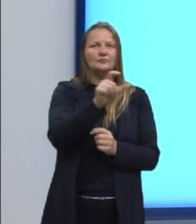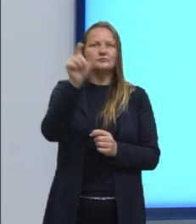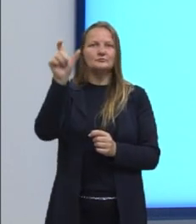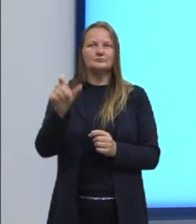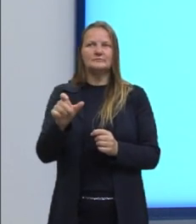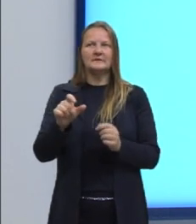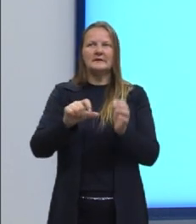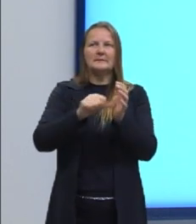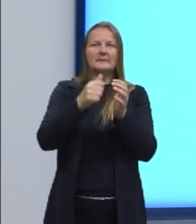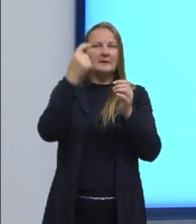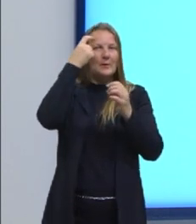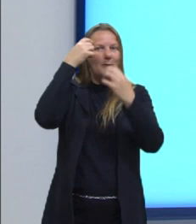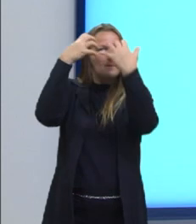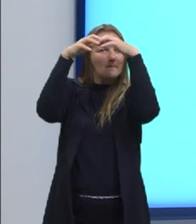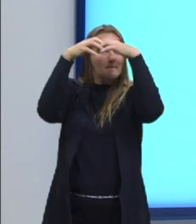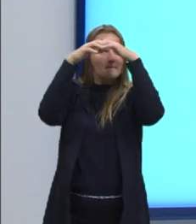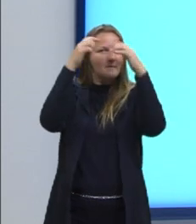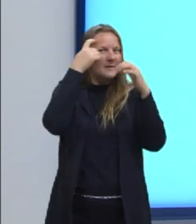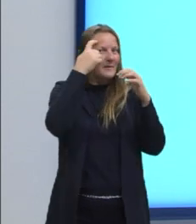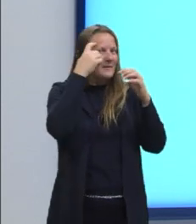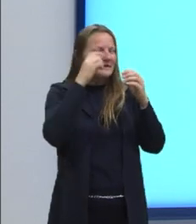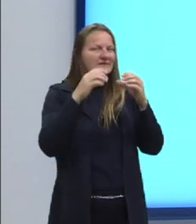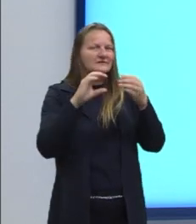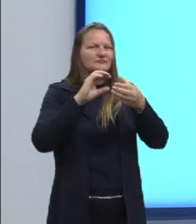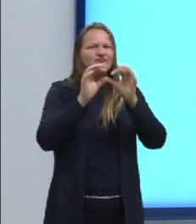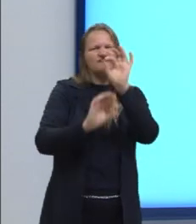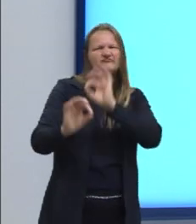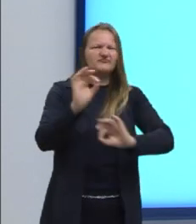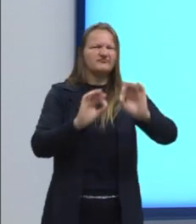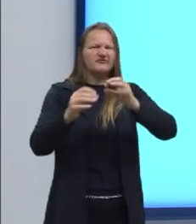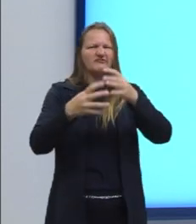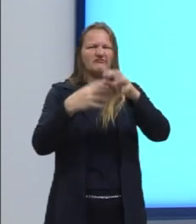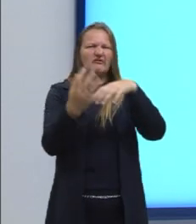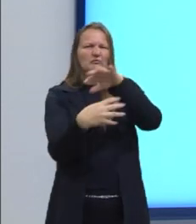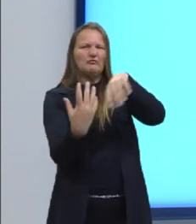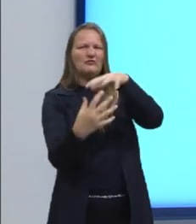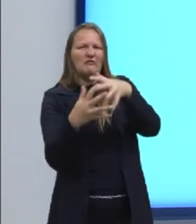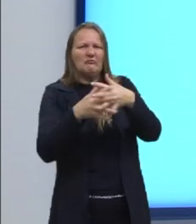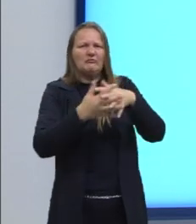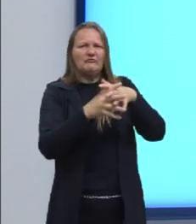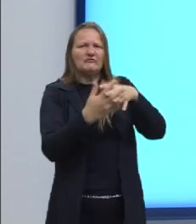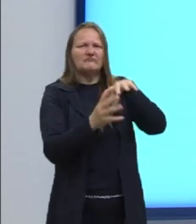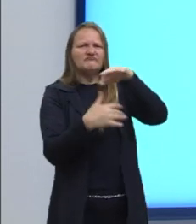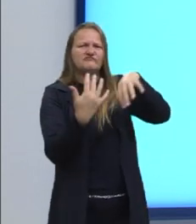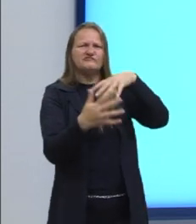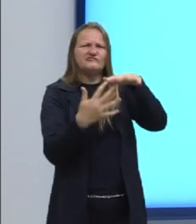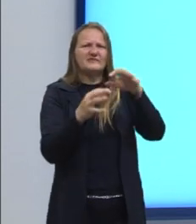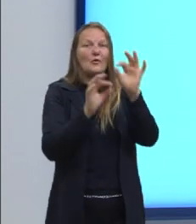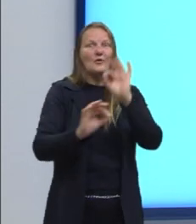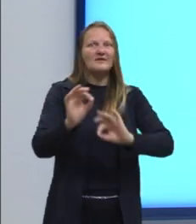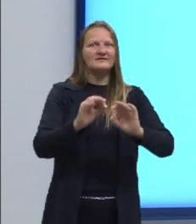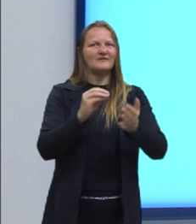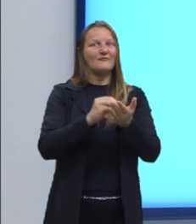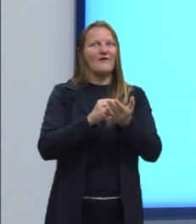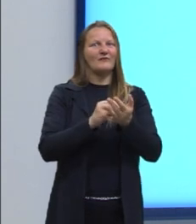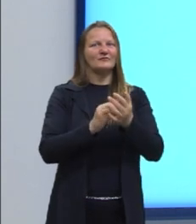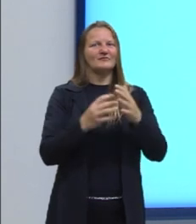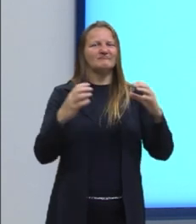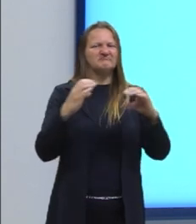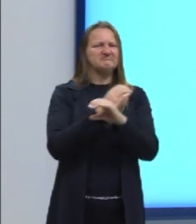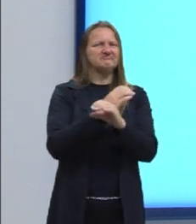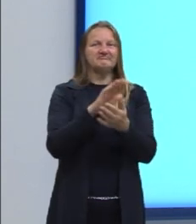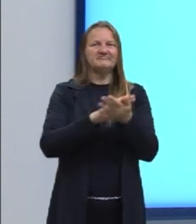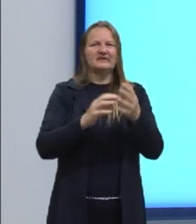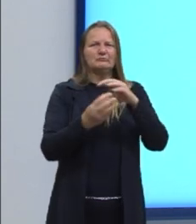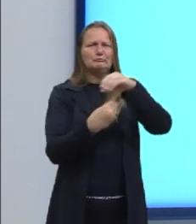Primeiro, nós temos as pecinhas desorganizadas, né, representando esse raciocínio que não está completo, né,